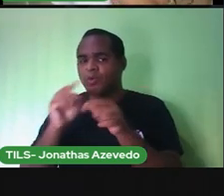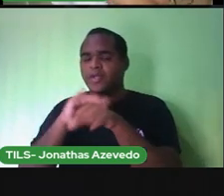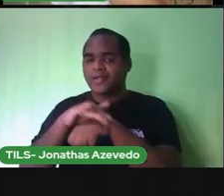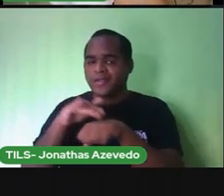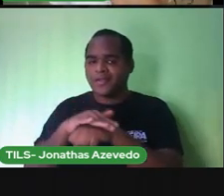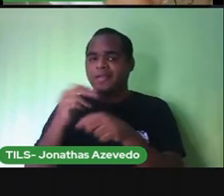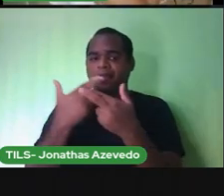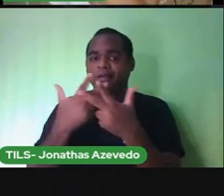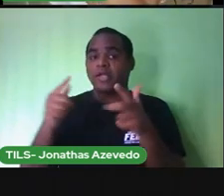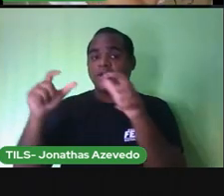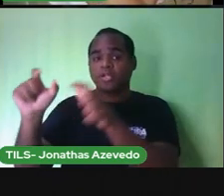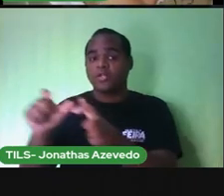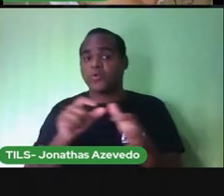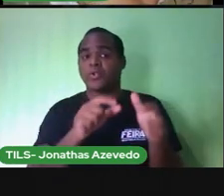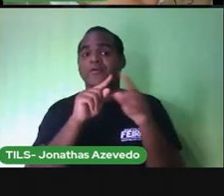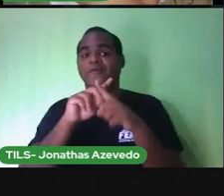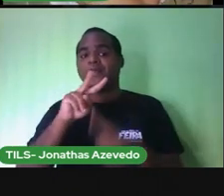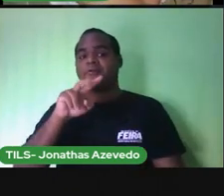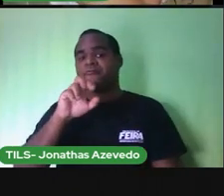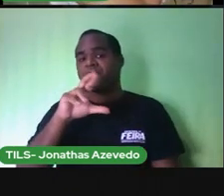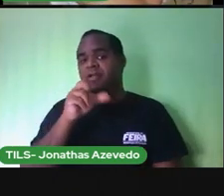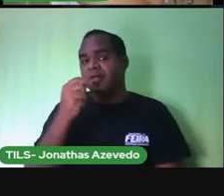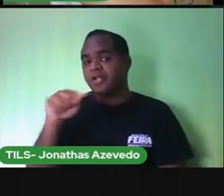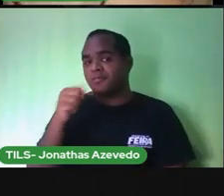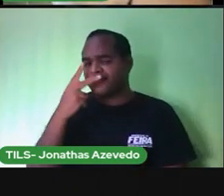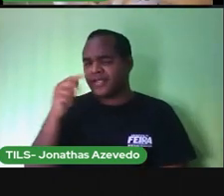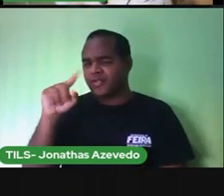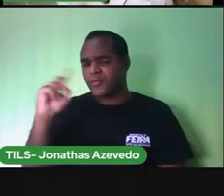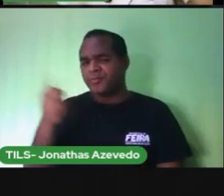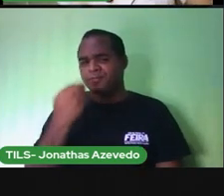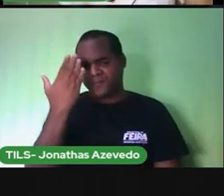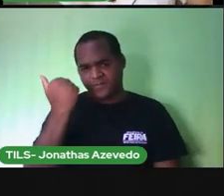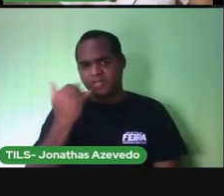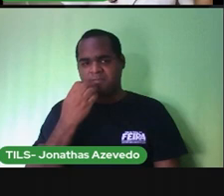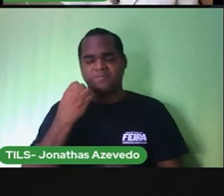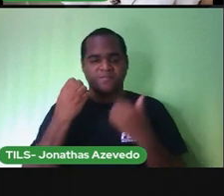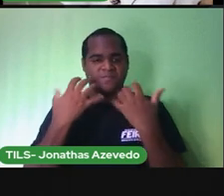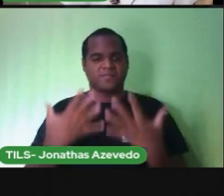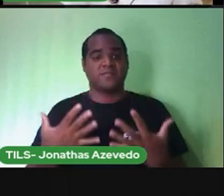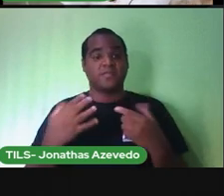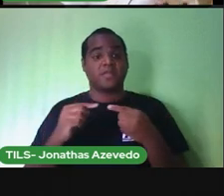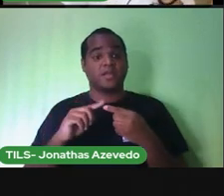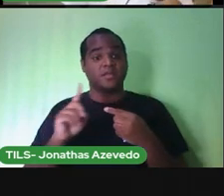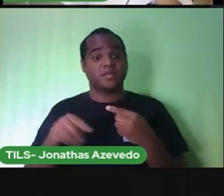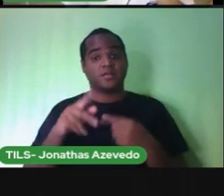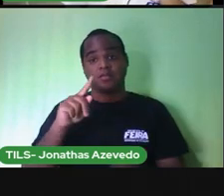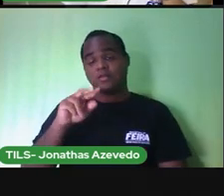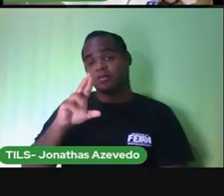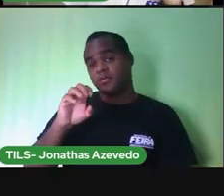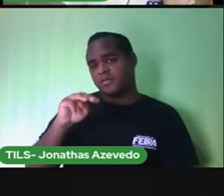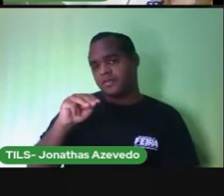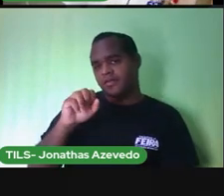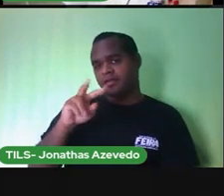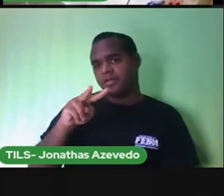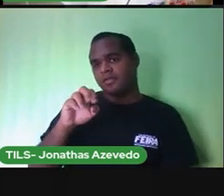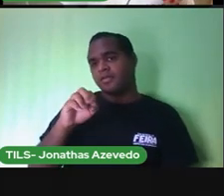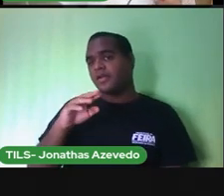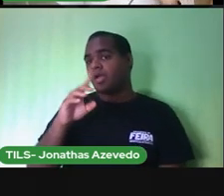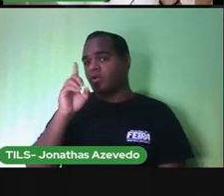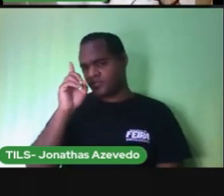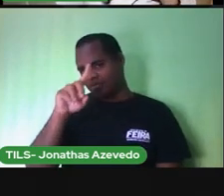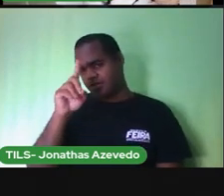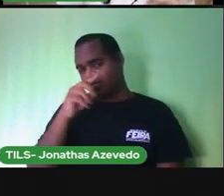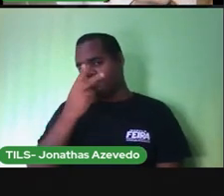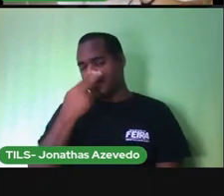lugar ao verão que já está mais à frente. Na primavera, os dias são agradáveis